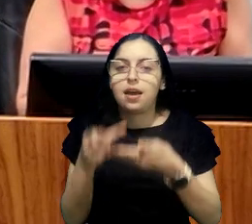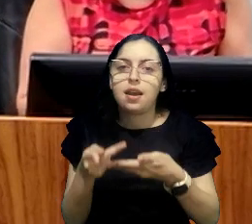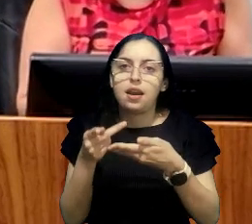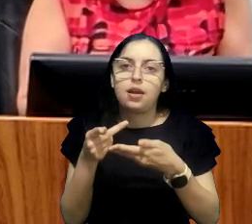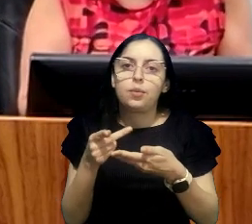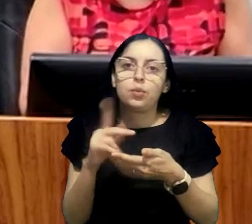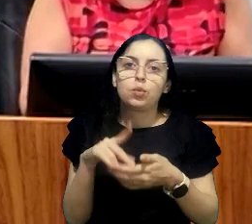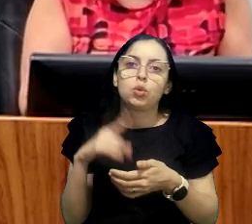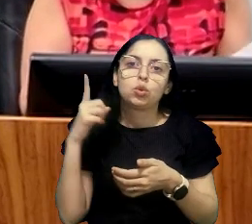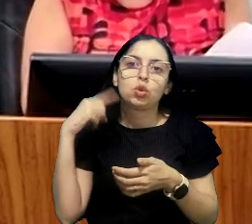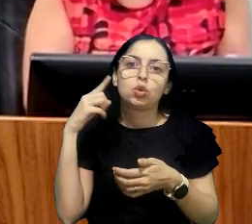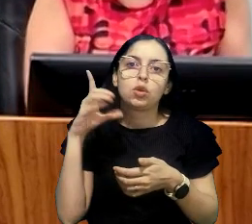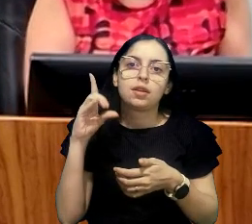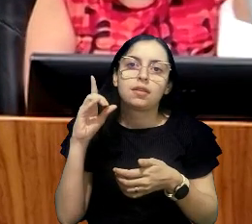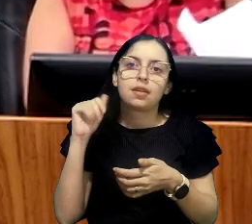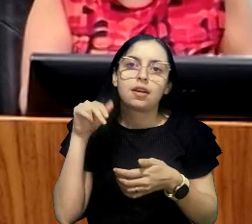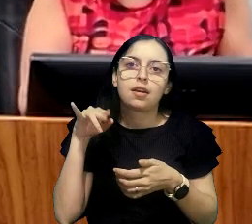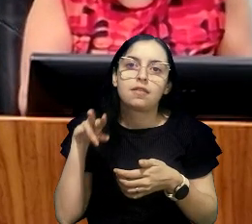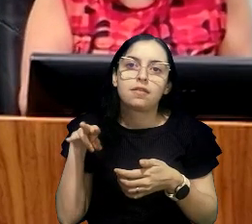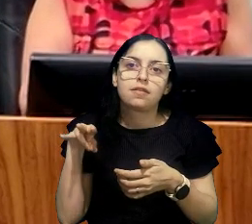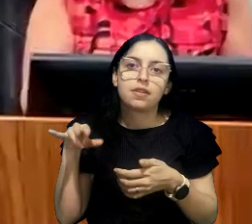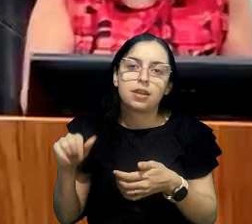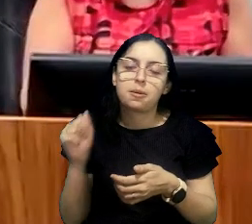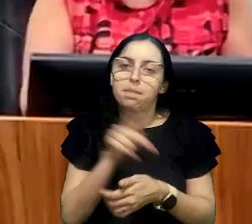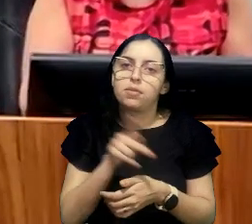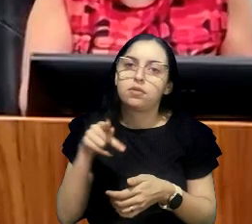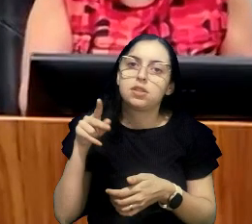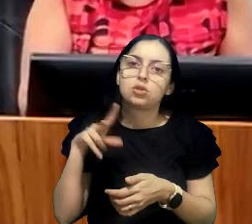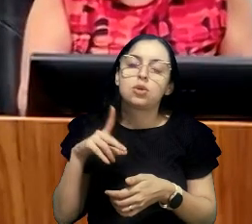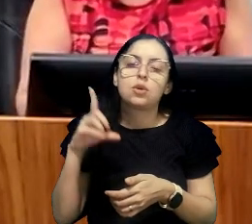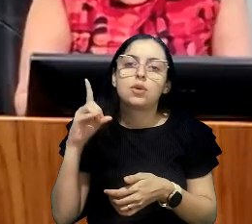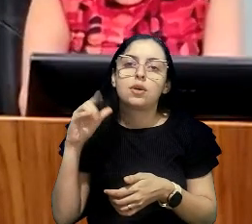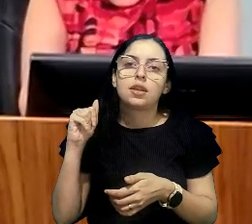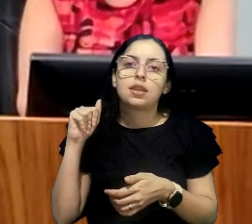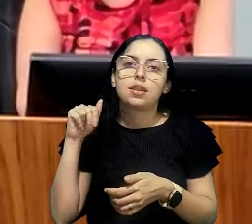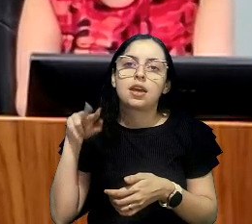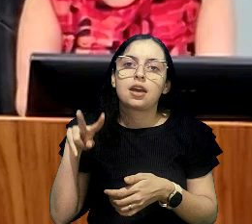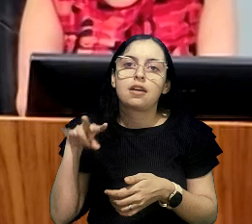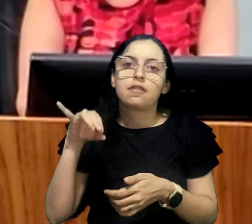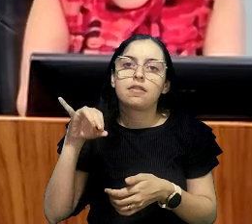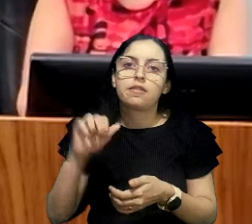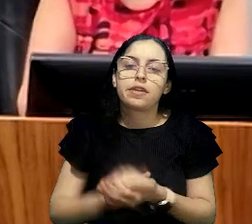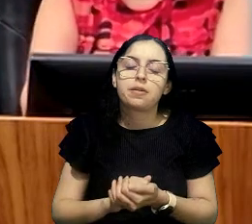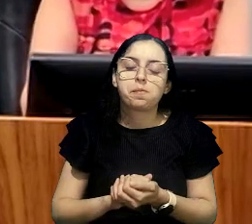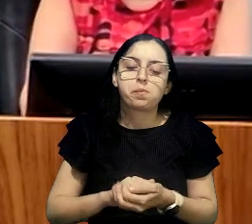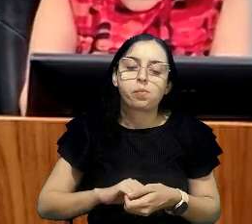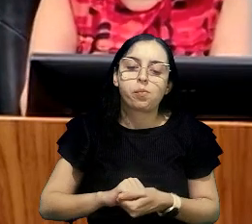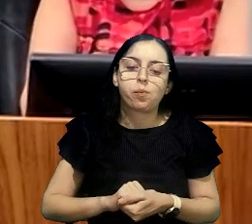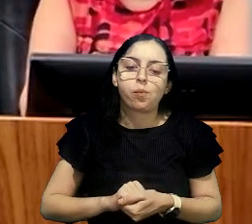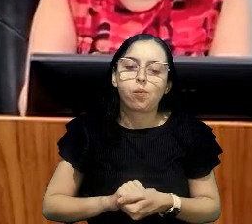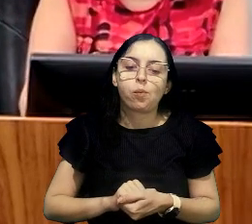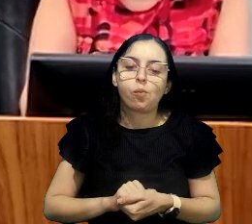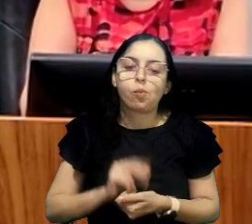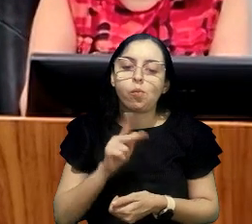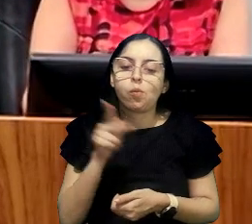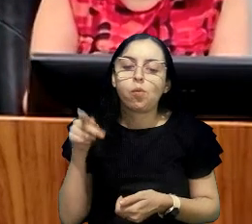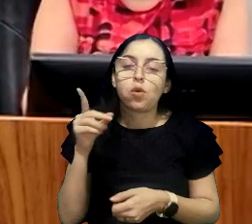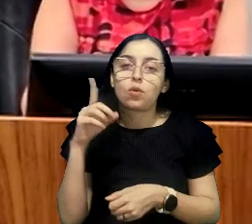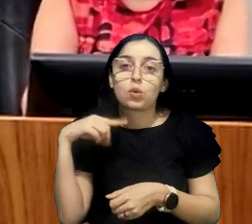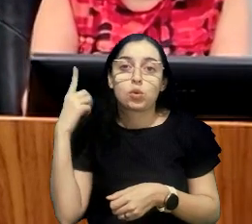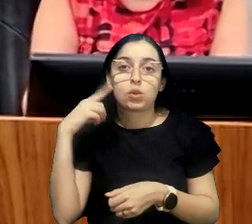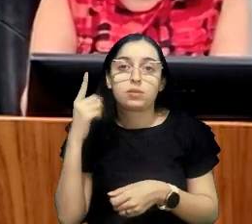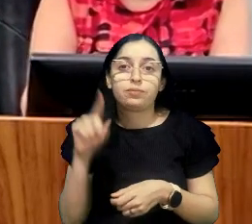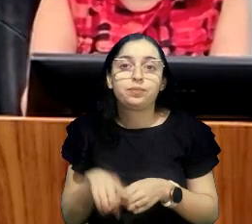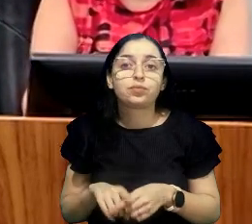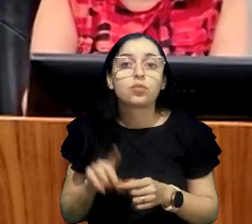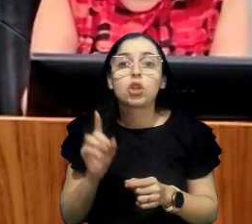o doutor Davi, para o professor Davi Gasparini Fernandes, Cunha. Professor é doutor também, mas eu vou